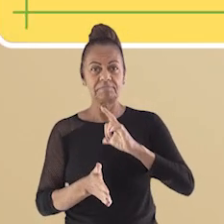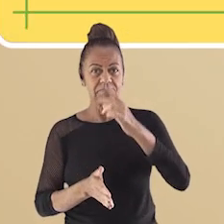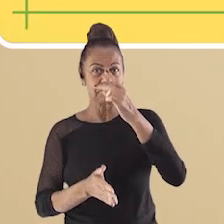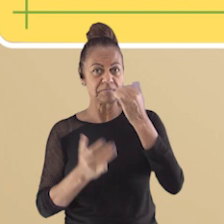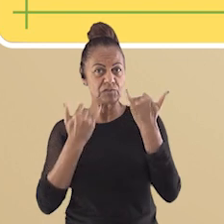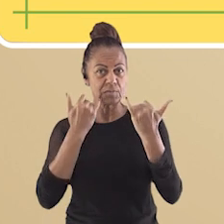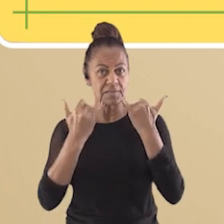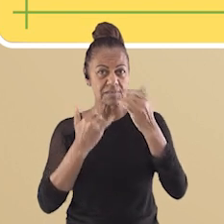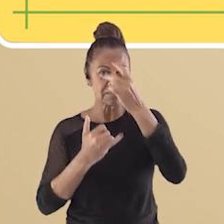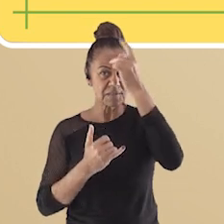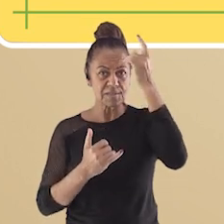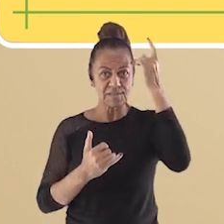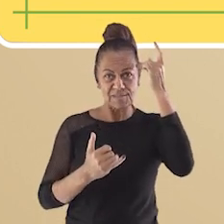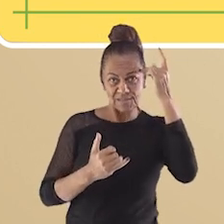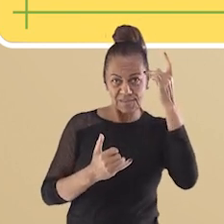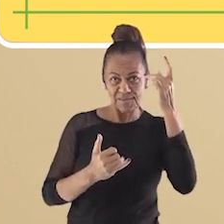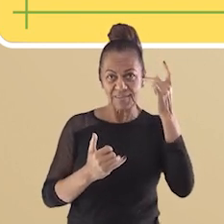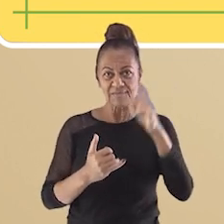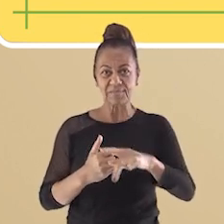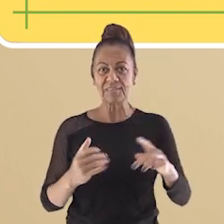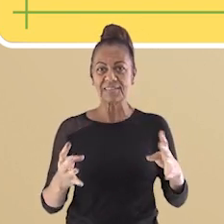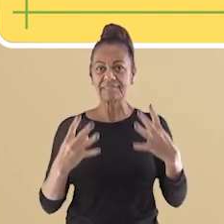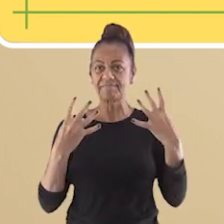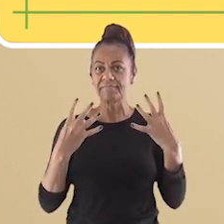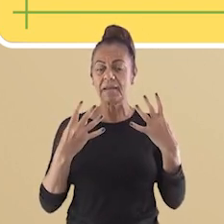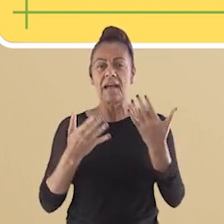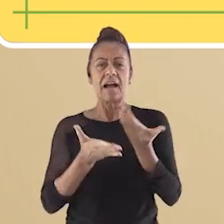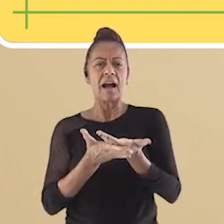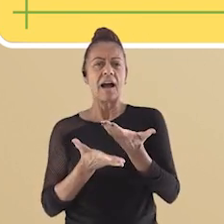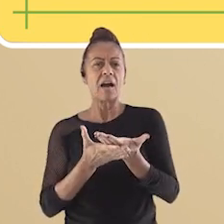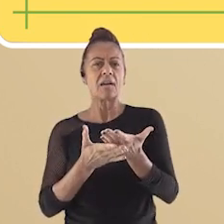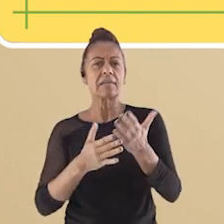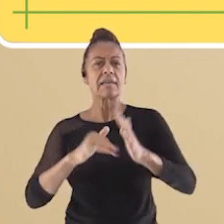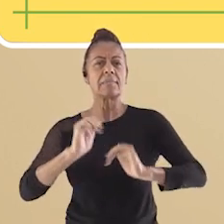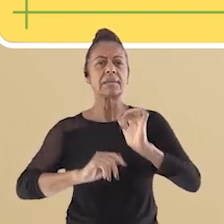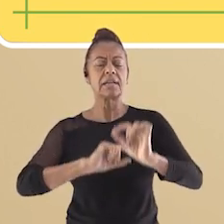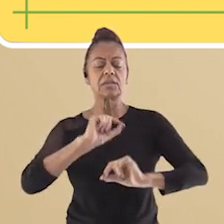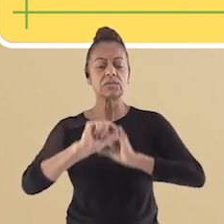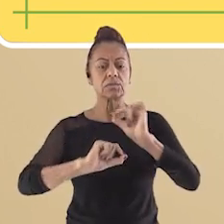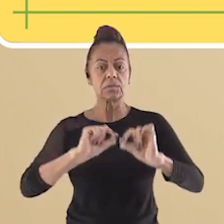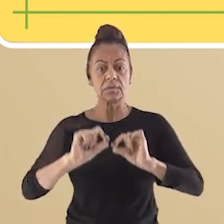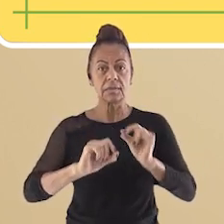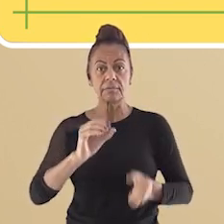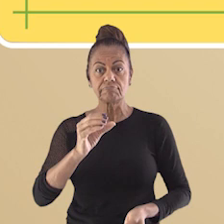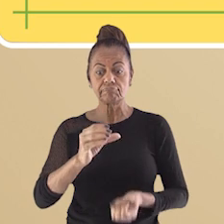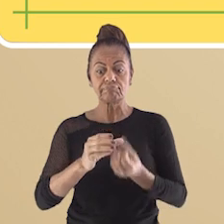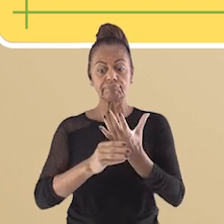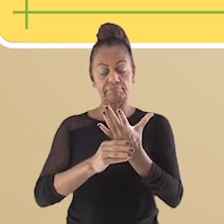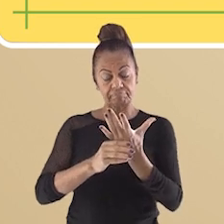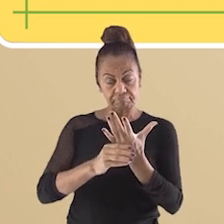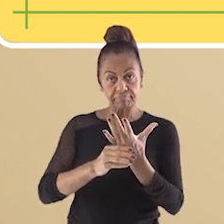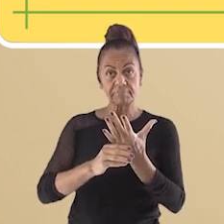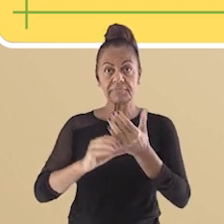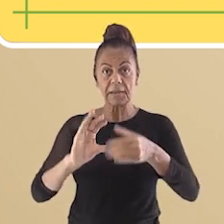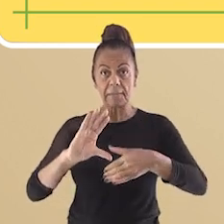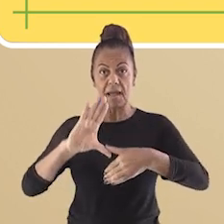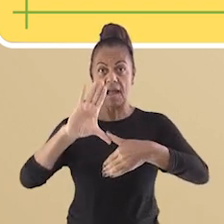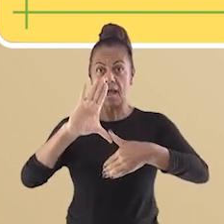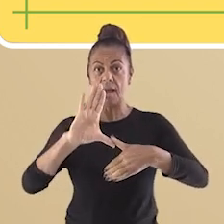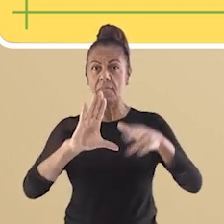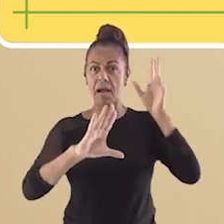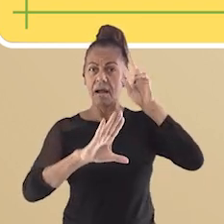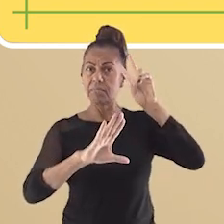nos acompanham, a aula tem como habilidade interpretar e elaborar mapas temáticos e históricos, inclusive